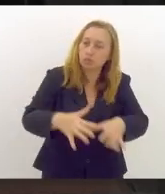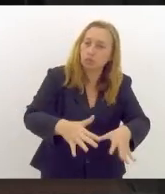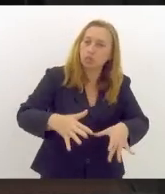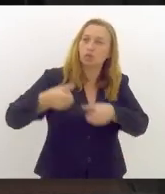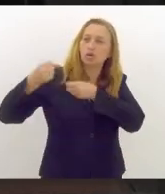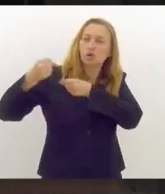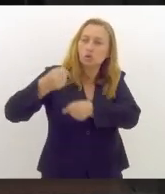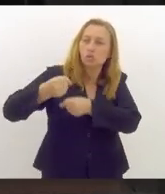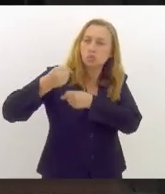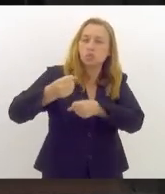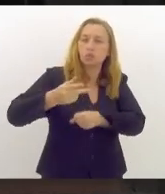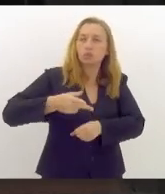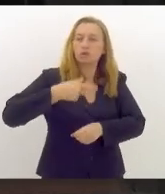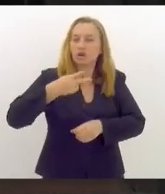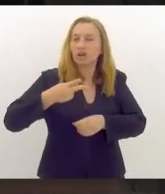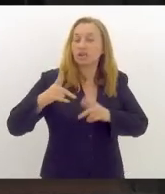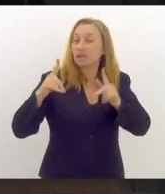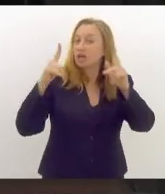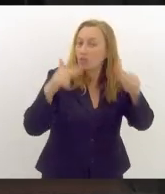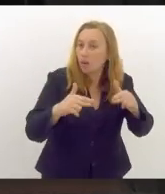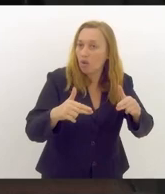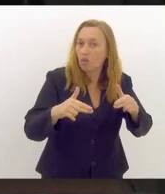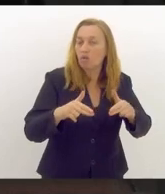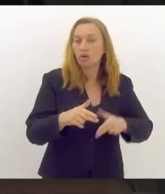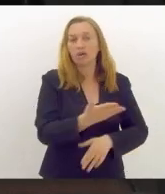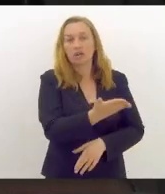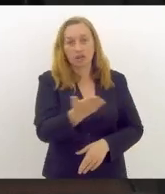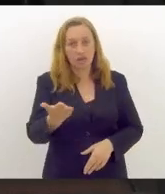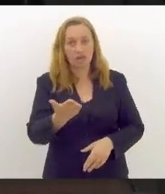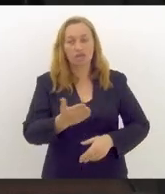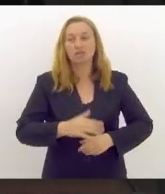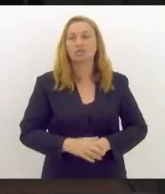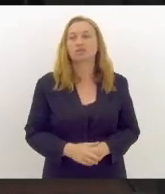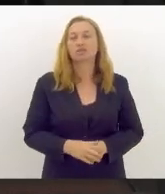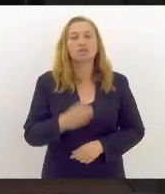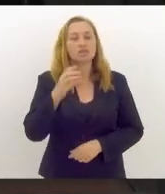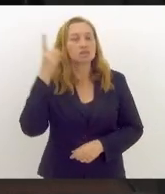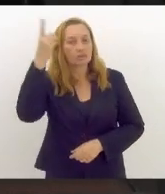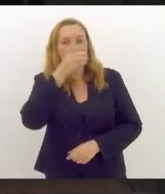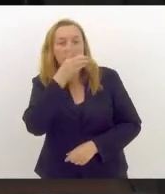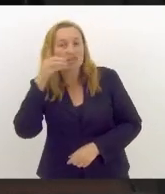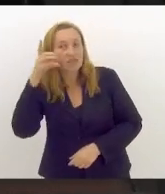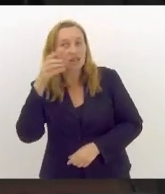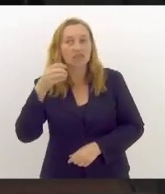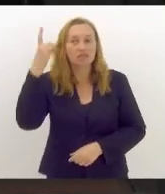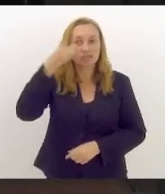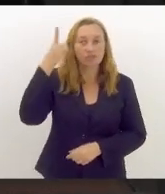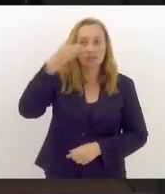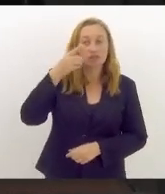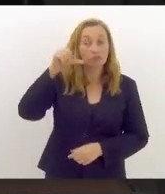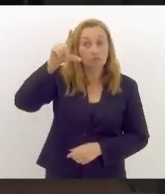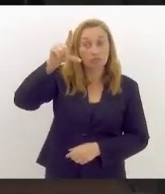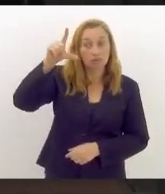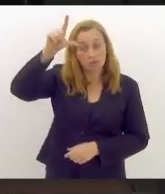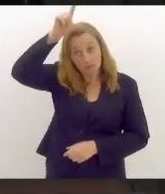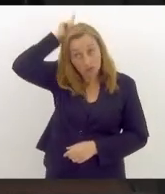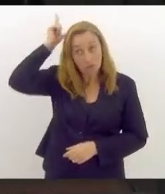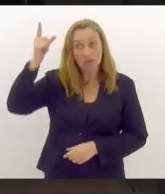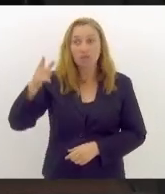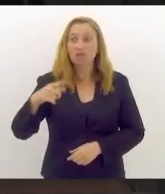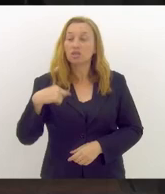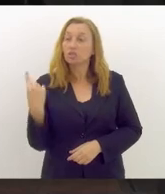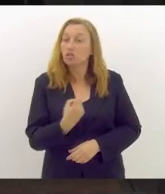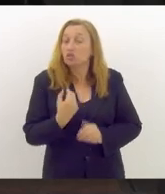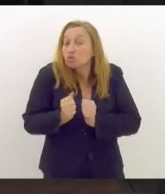dizer que estamos no mesmo barco que os manifestantes, deputado Acelia Jodão, deputado Luiz Paulo, o policial rodoviário federal, dizendo que estamos no